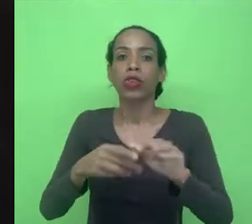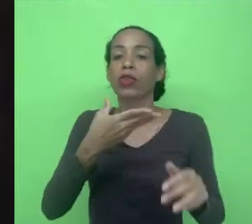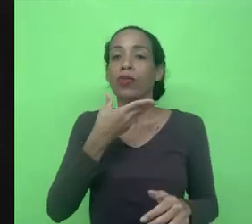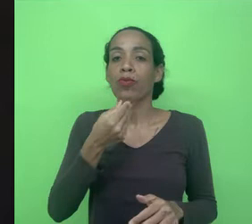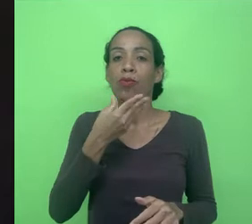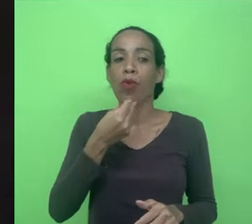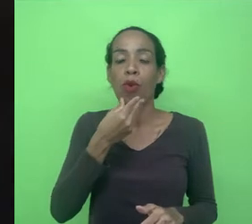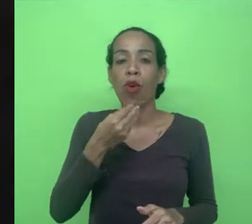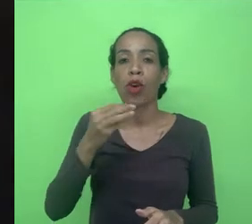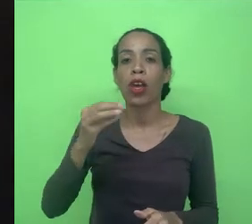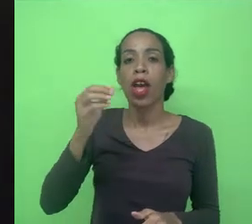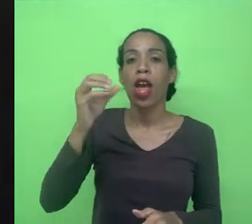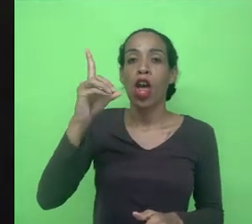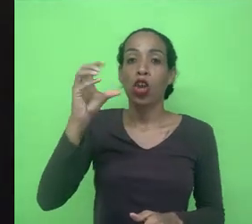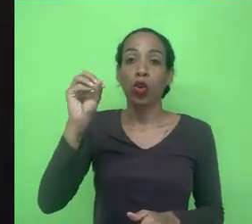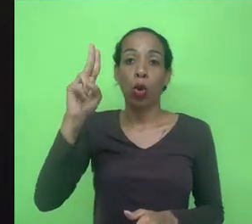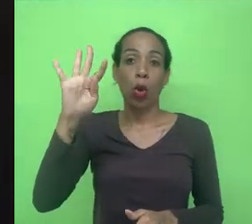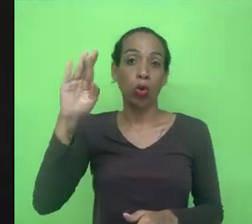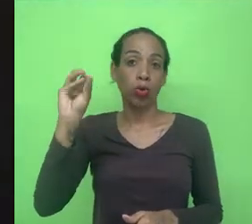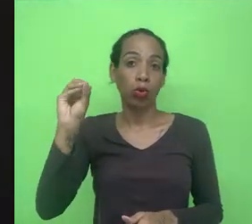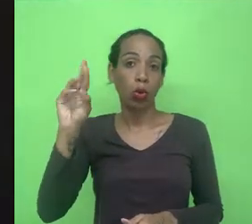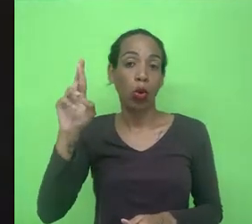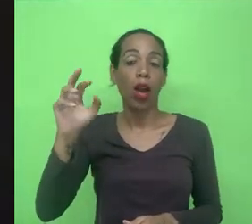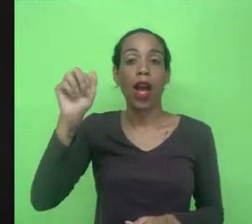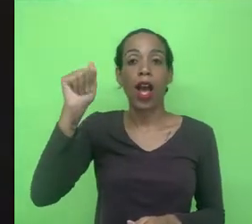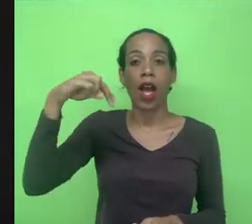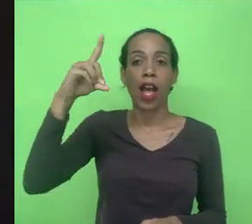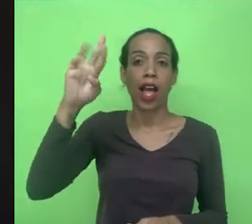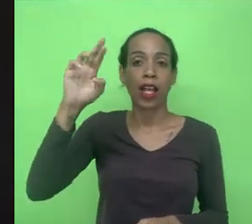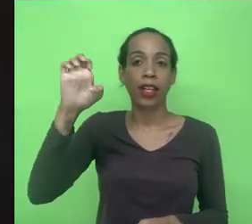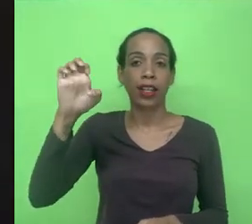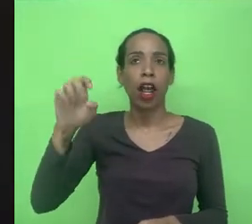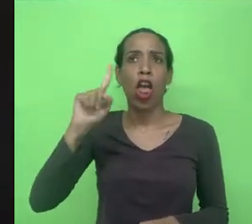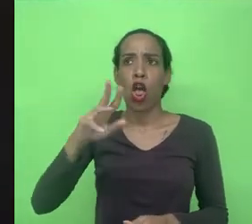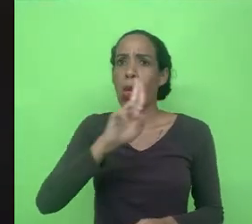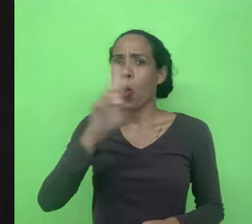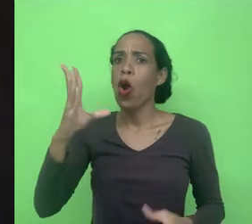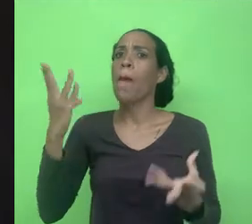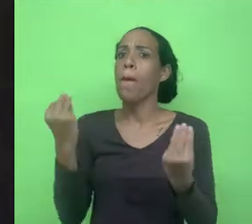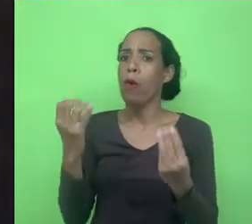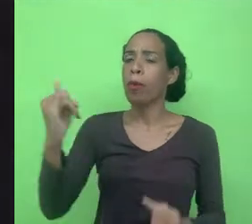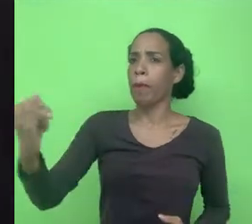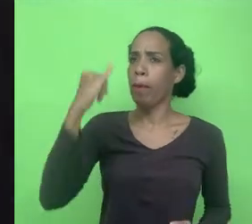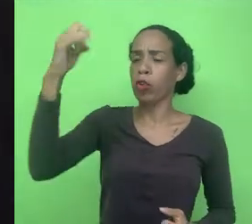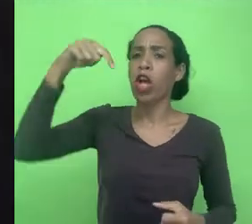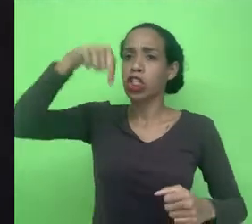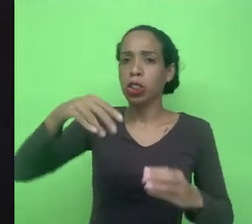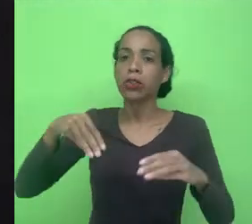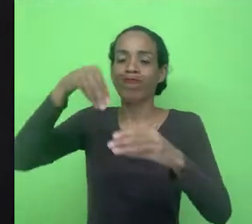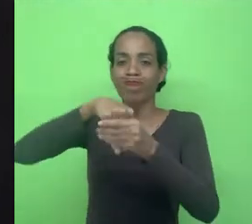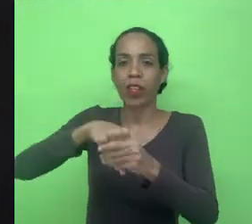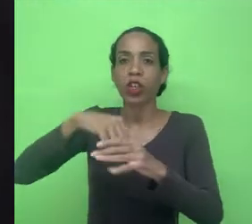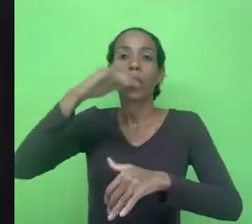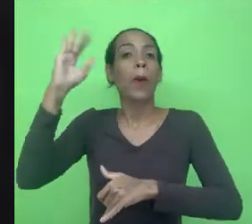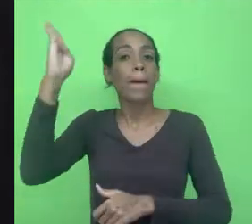doutor André Lemos. Ele acha que ele é um dos maiores nomes da cultura digital hoje no Brasil, da cultura digital,